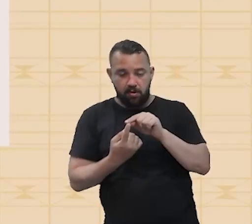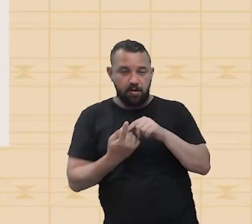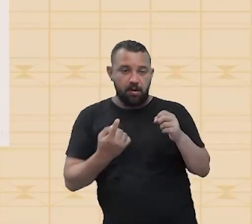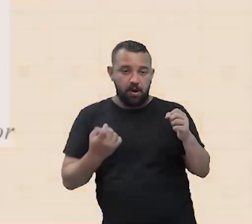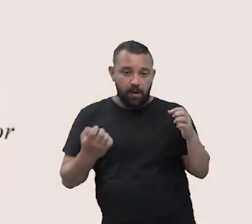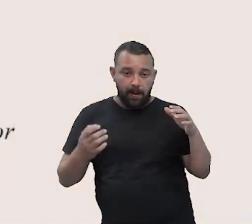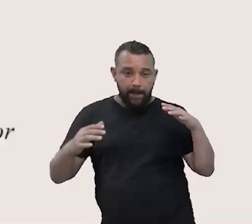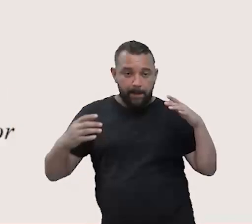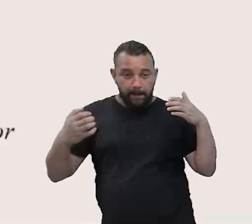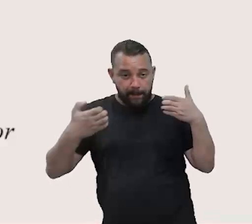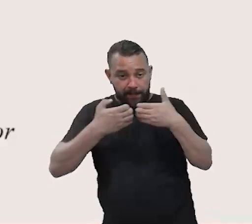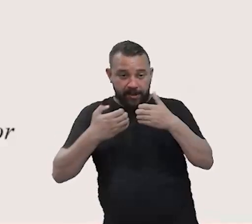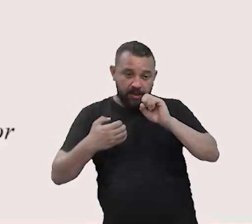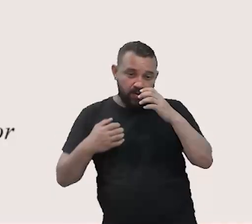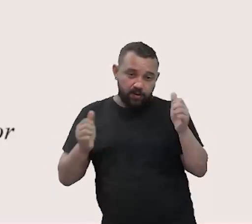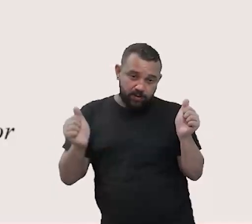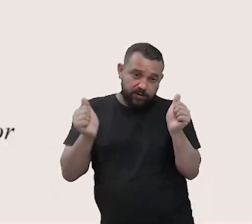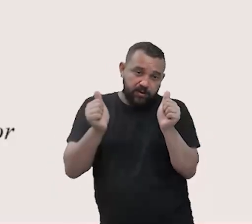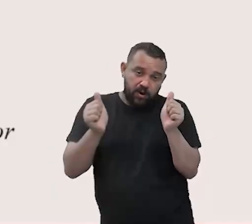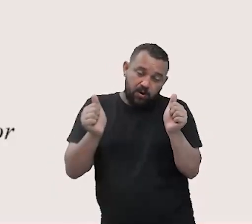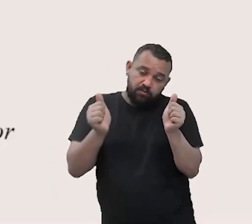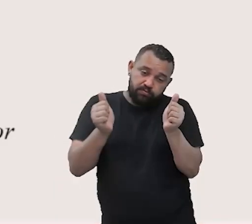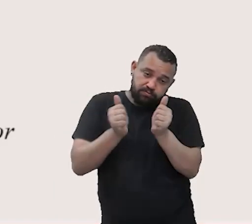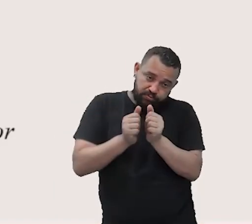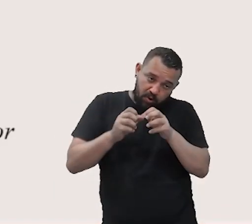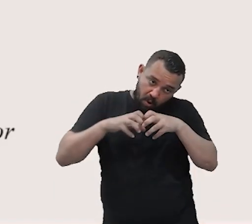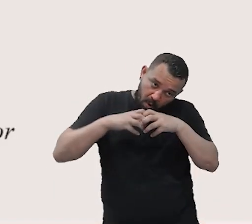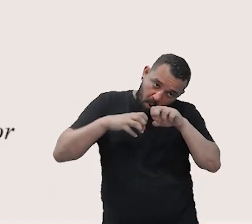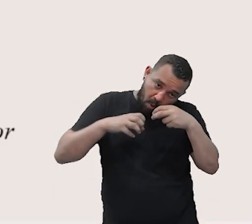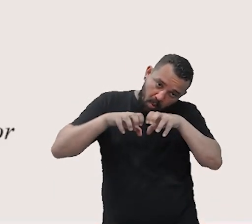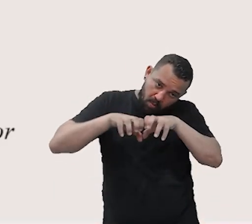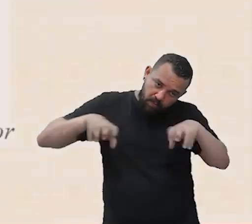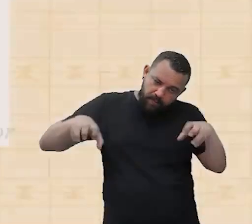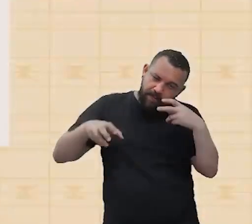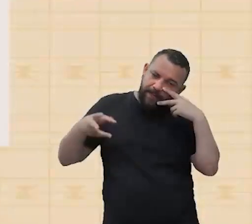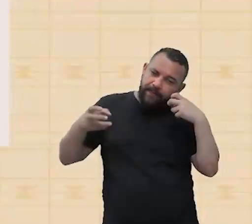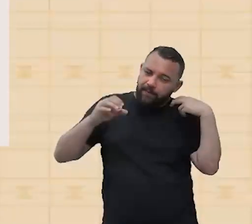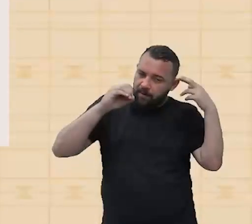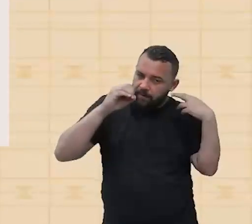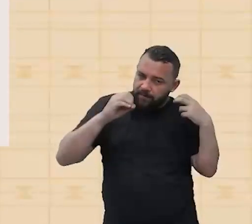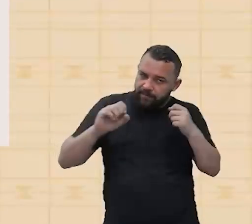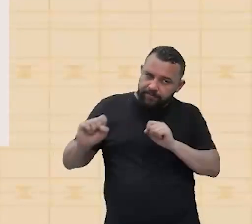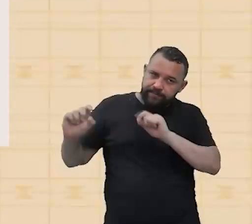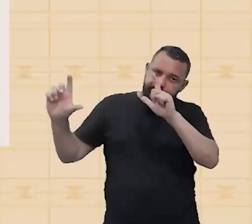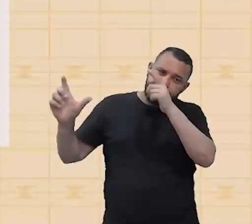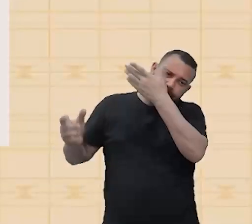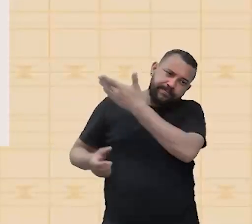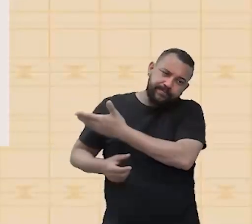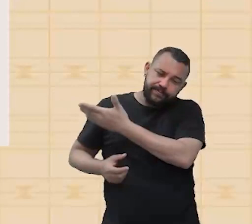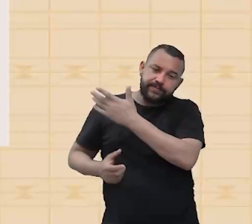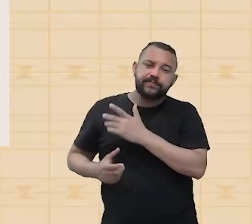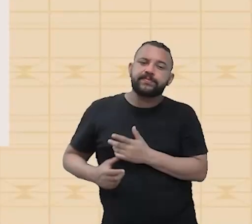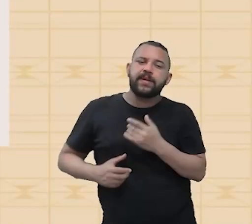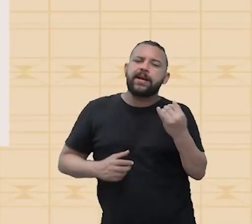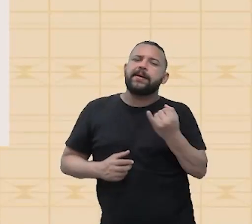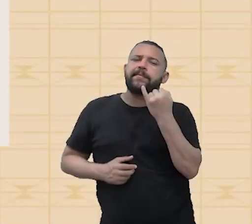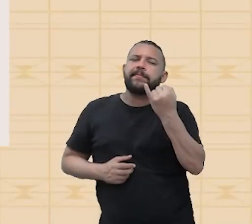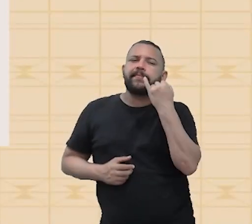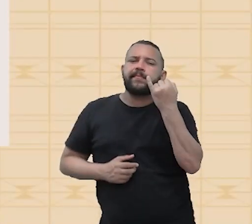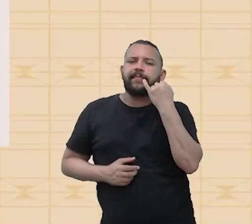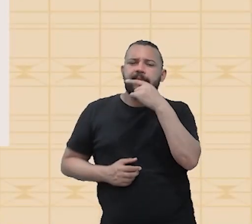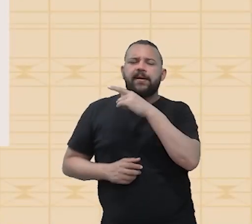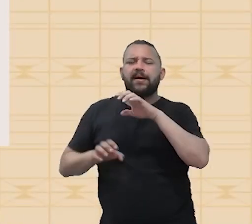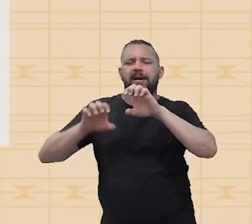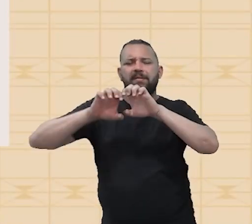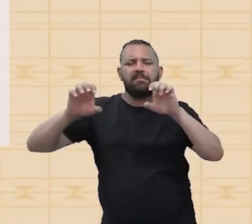afastando. Perceba que, olha, antes de qualquer coisa, viu, Meketefi? Robertão, me bota na tela aí, Robertão. É importante você entender que essa equação, ela é